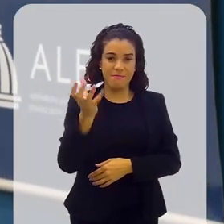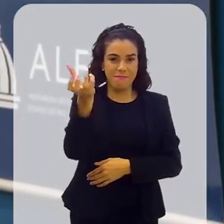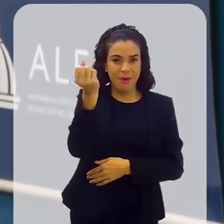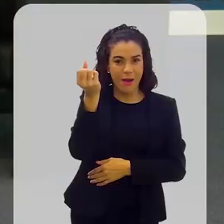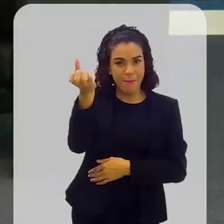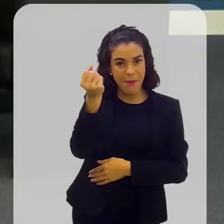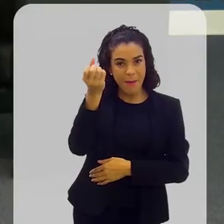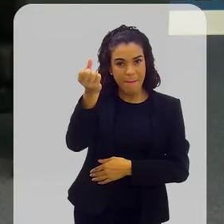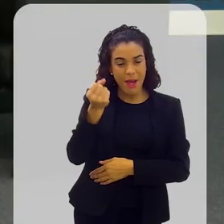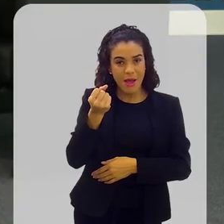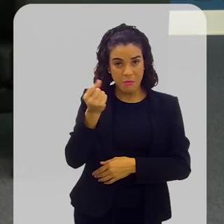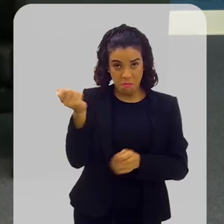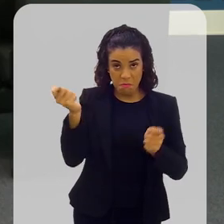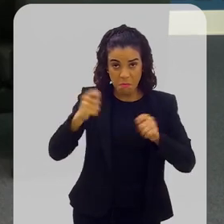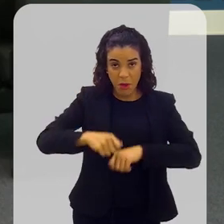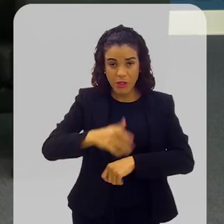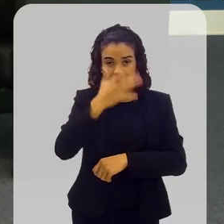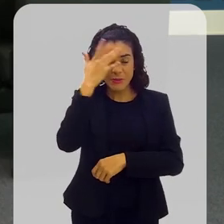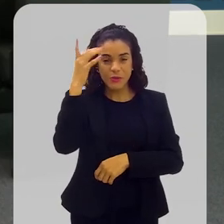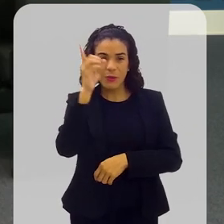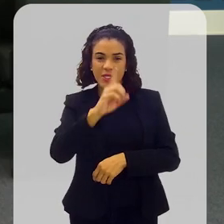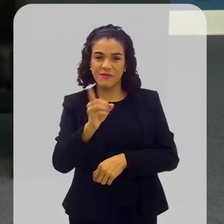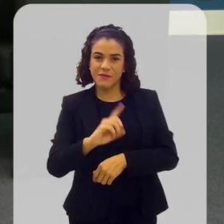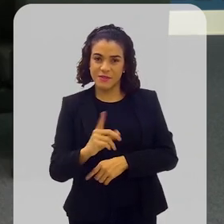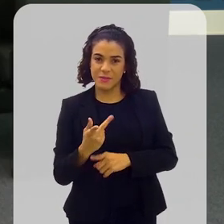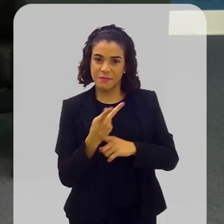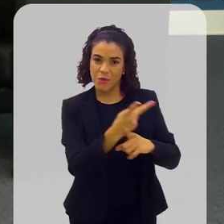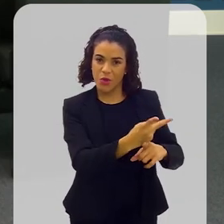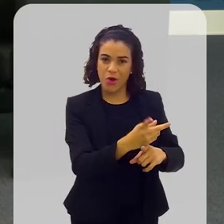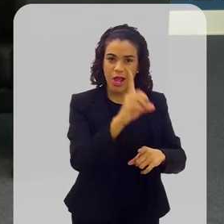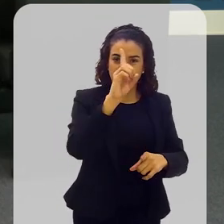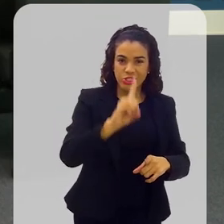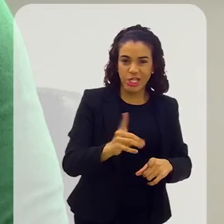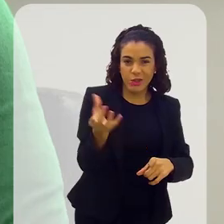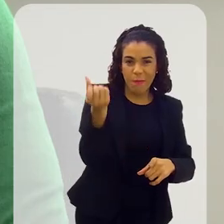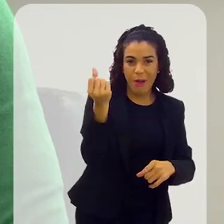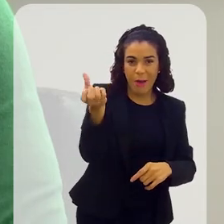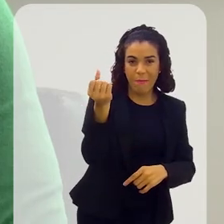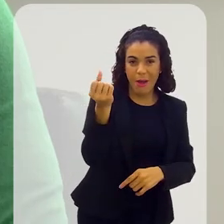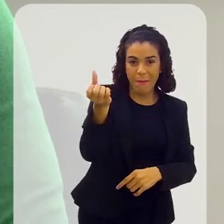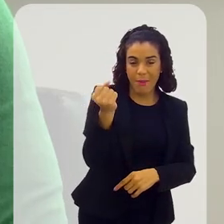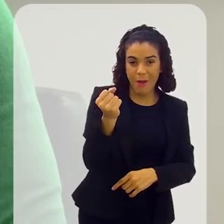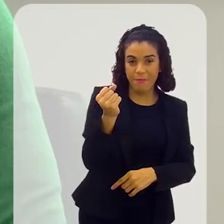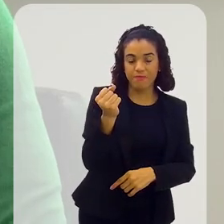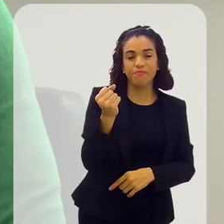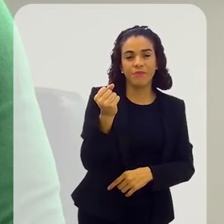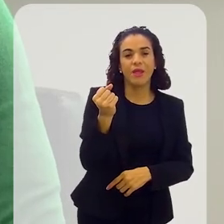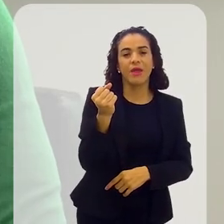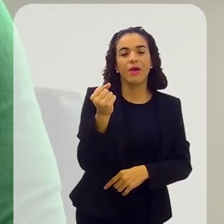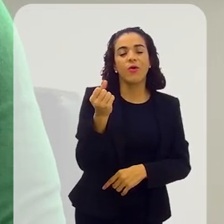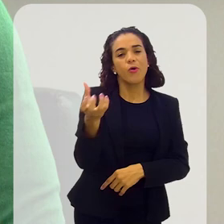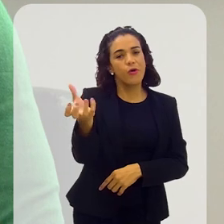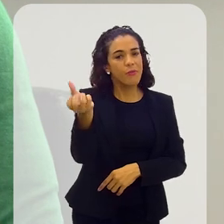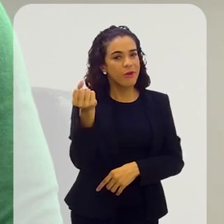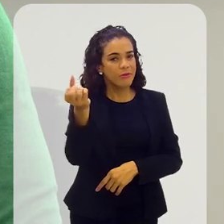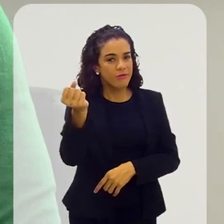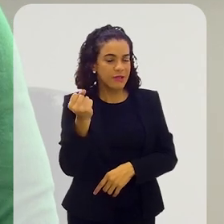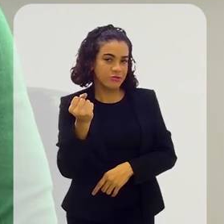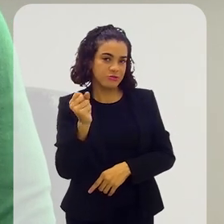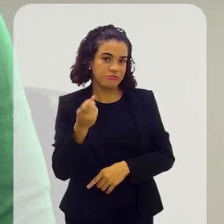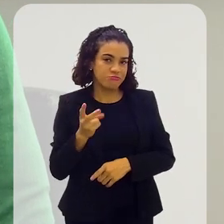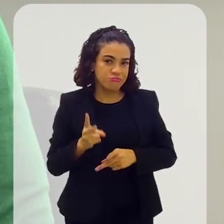que pode ser acessado pelas pessoas com deficiência, não é isso? Exatamente. O benefício de prestação